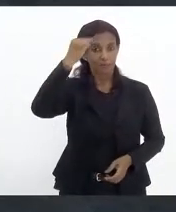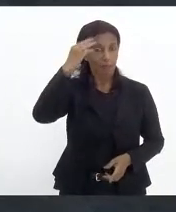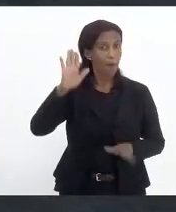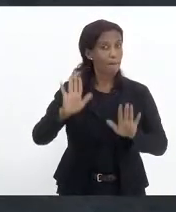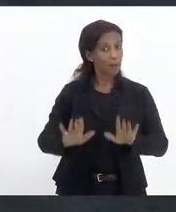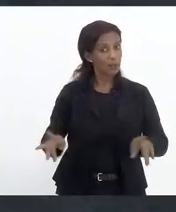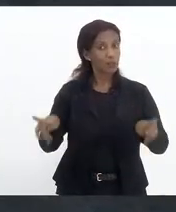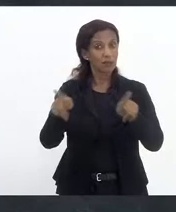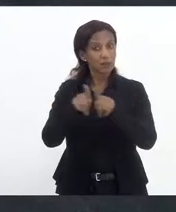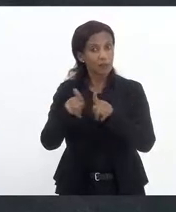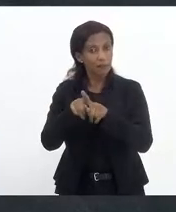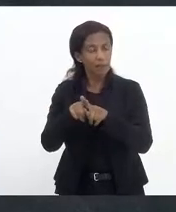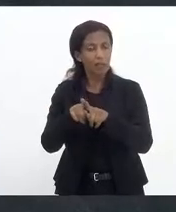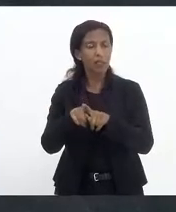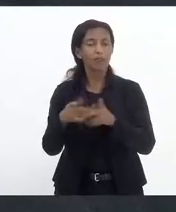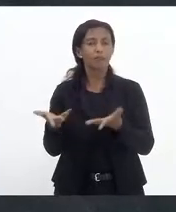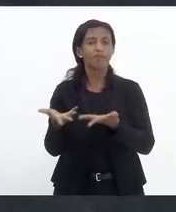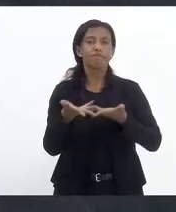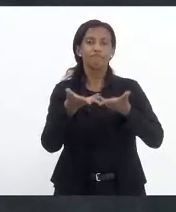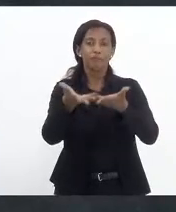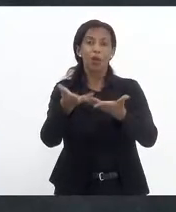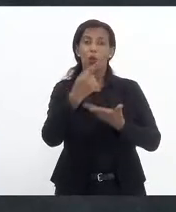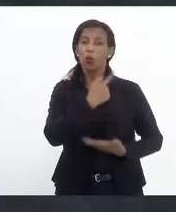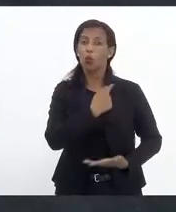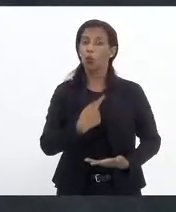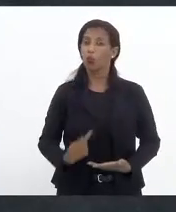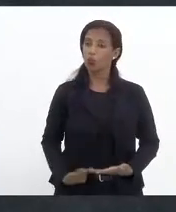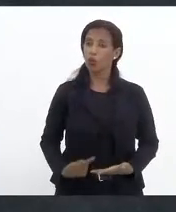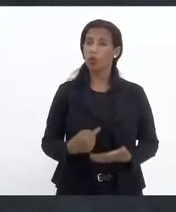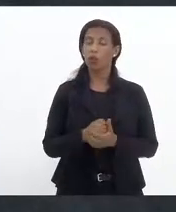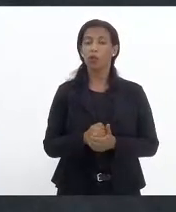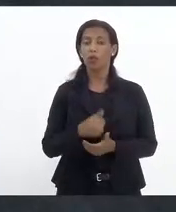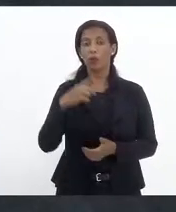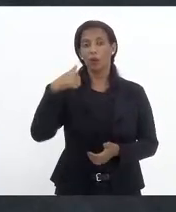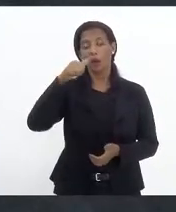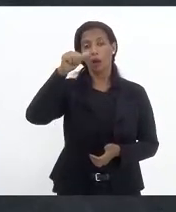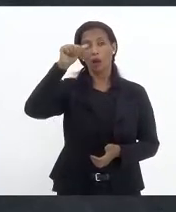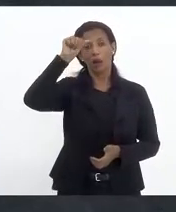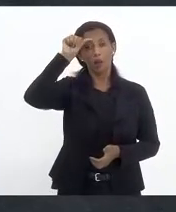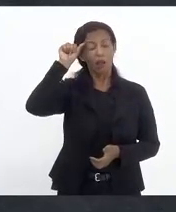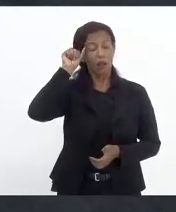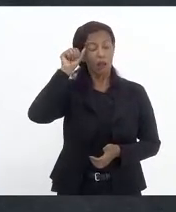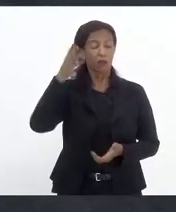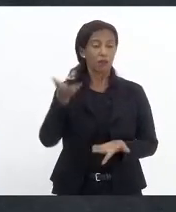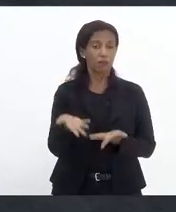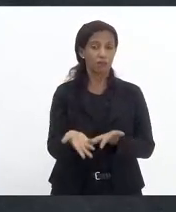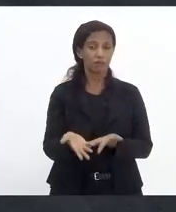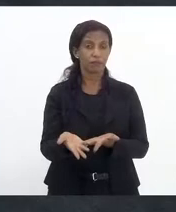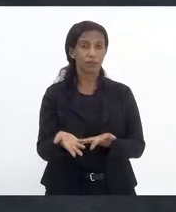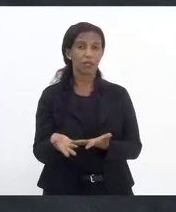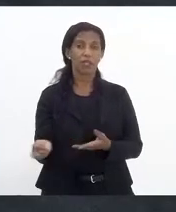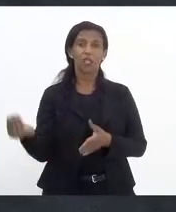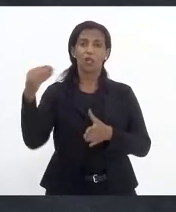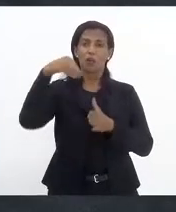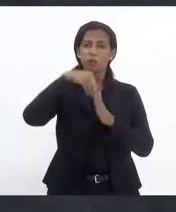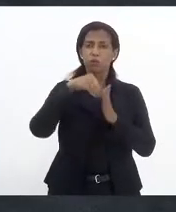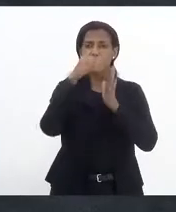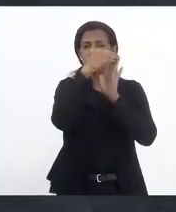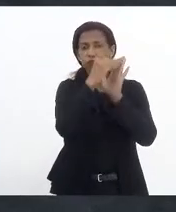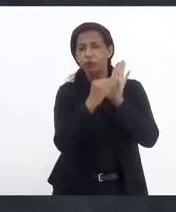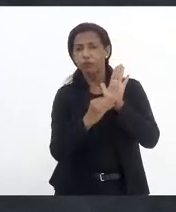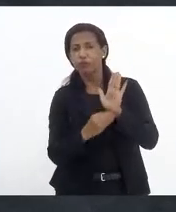também de solicitar ao governo Cláudio Castro que implementem